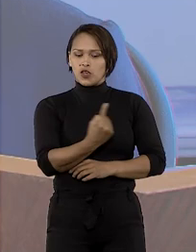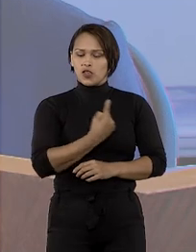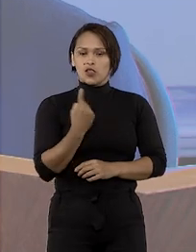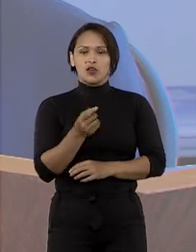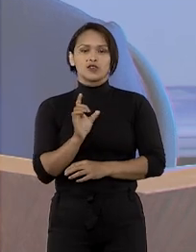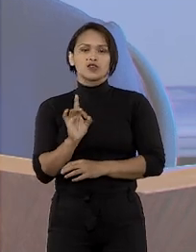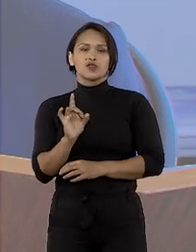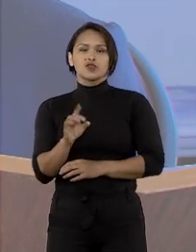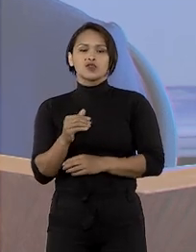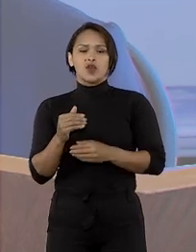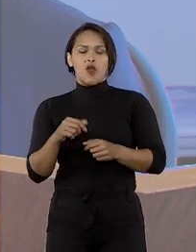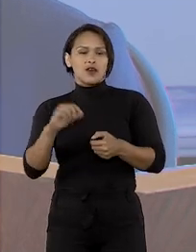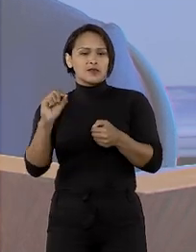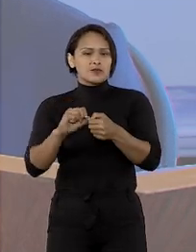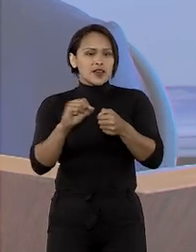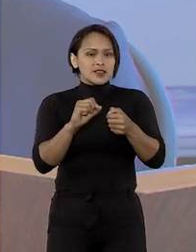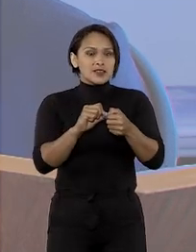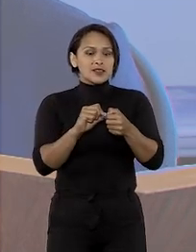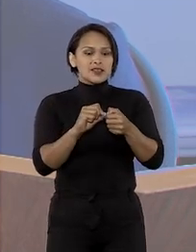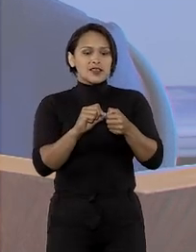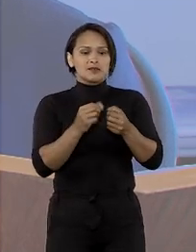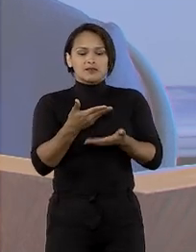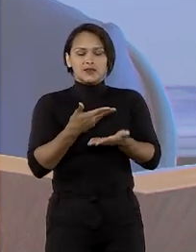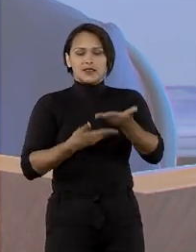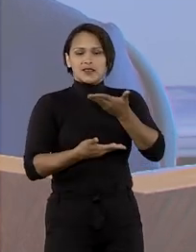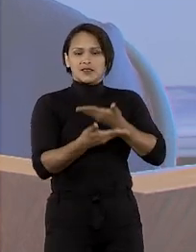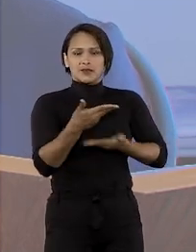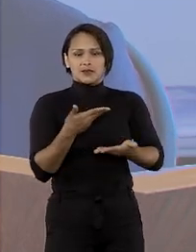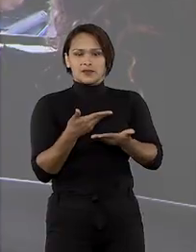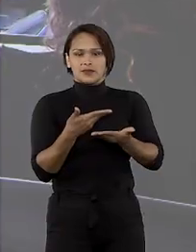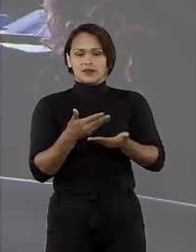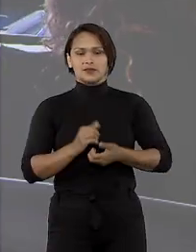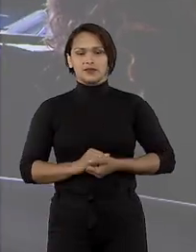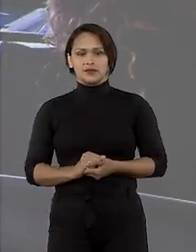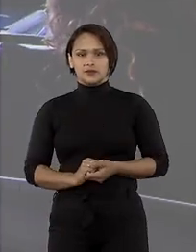apenas executores dessas proteções.